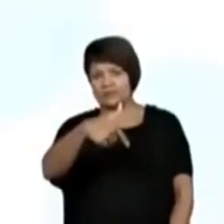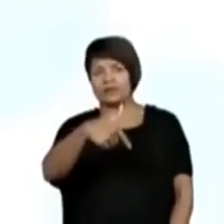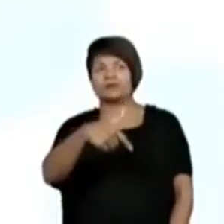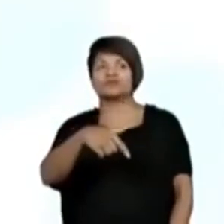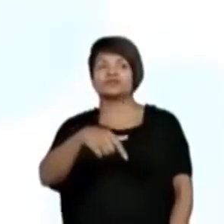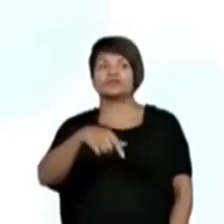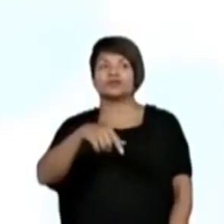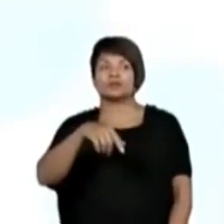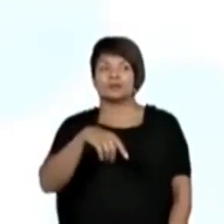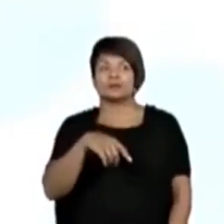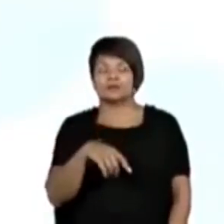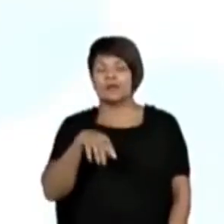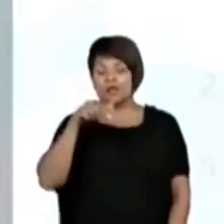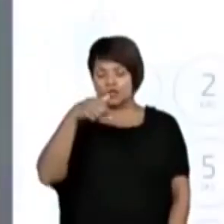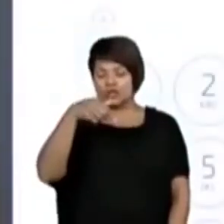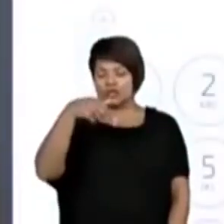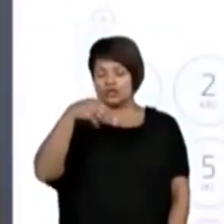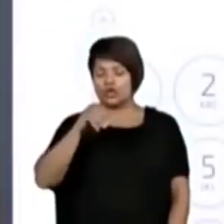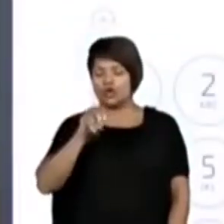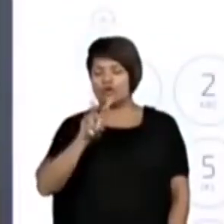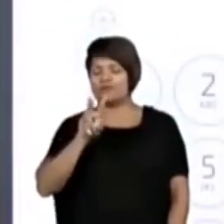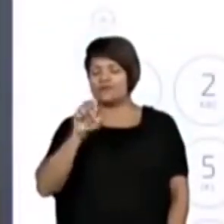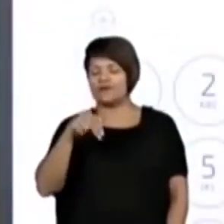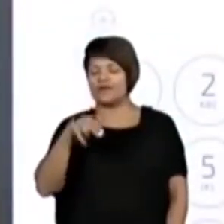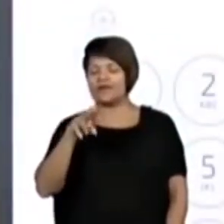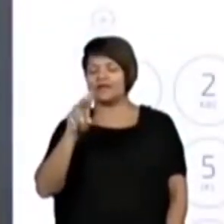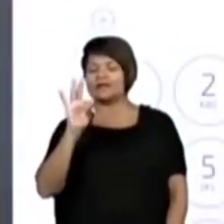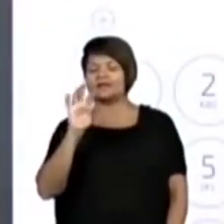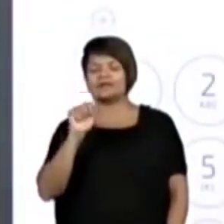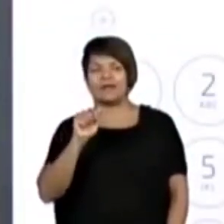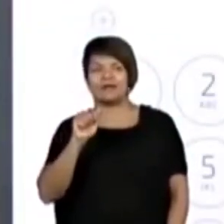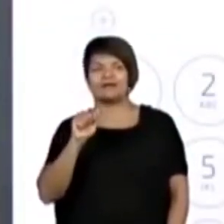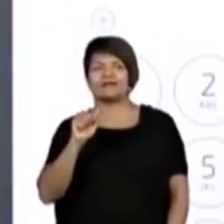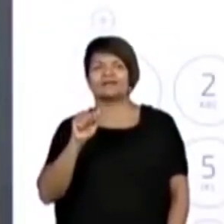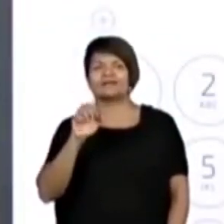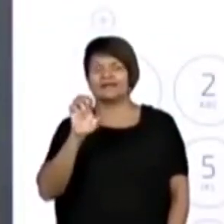Olha aqui o 97. Ó, apareceu uma bolinha aqui.